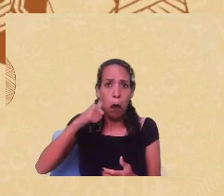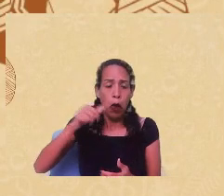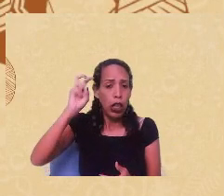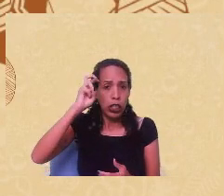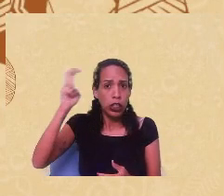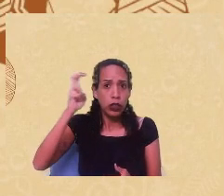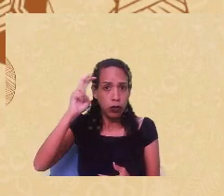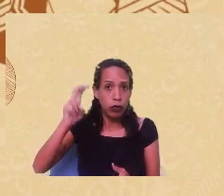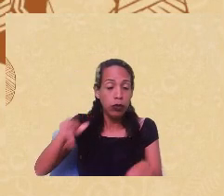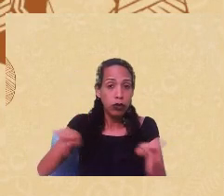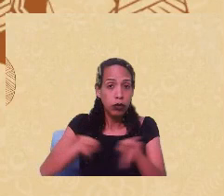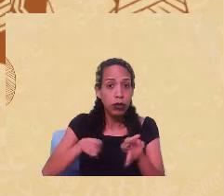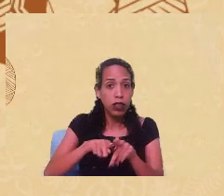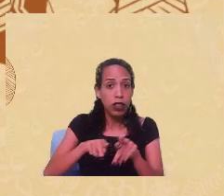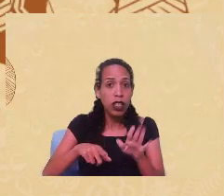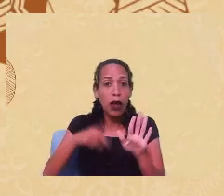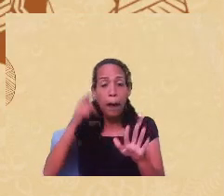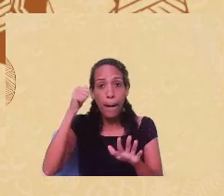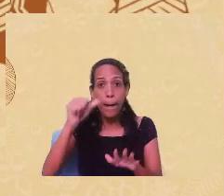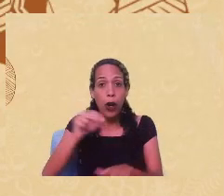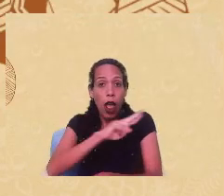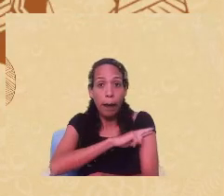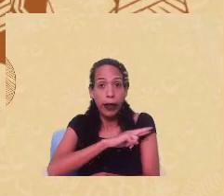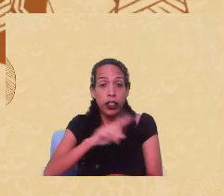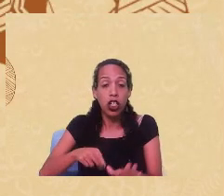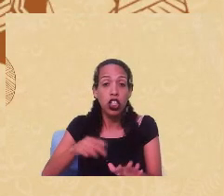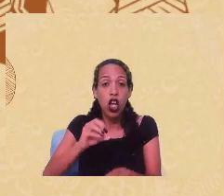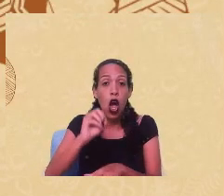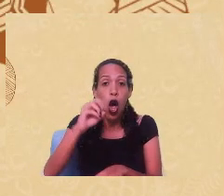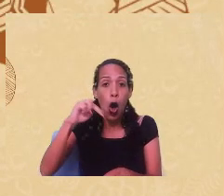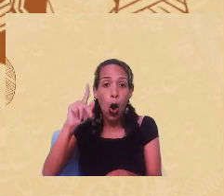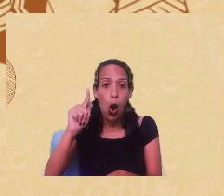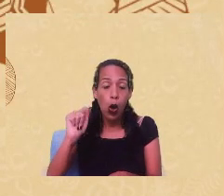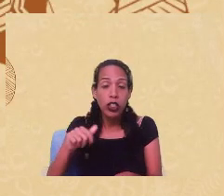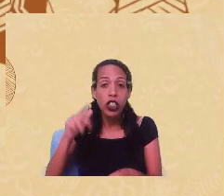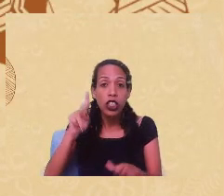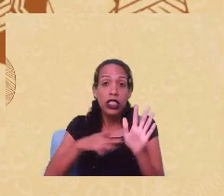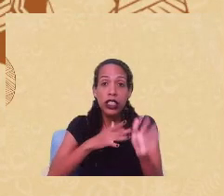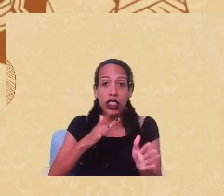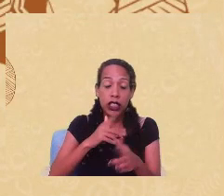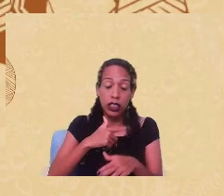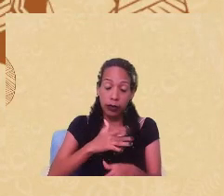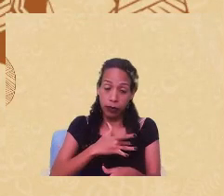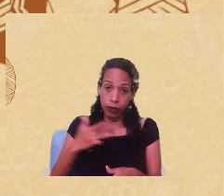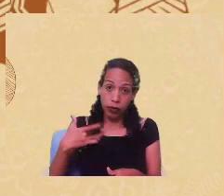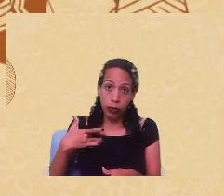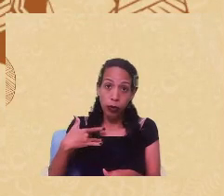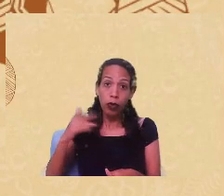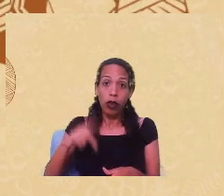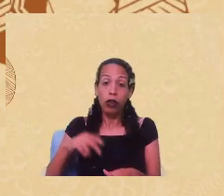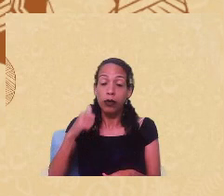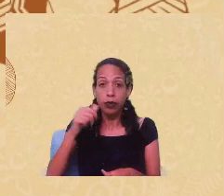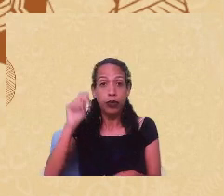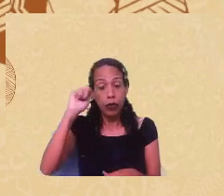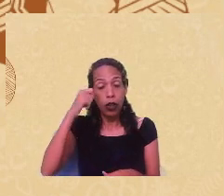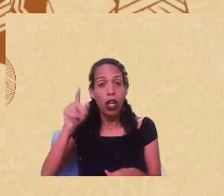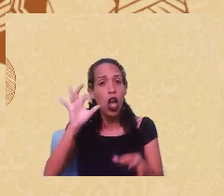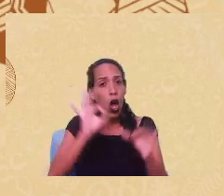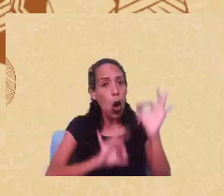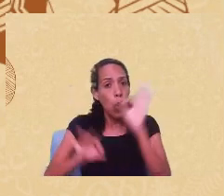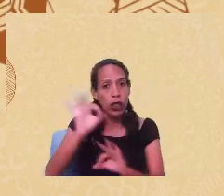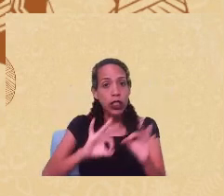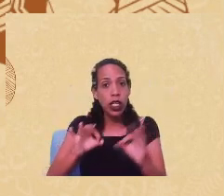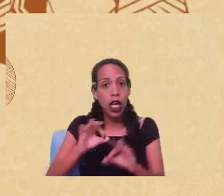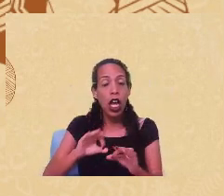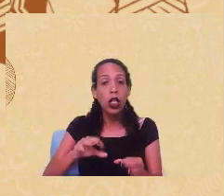de ONGs que pautavam a questão da saúde de mulheres negras, organizaram um seminário nacional de políticas e direitos reprodutivos